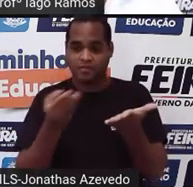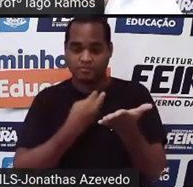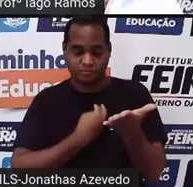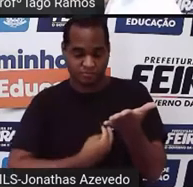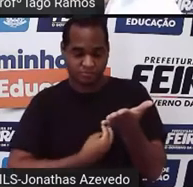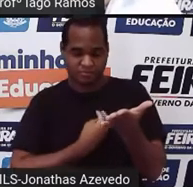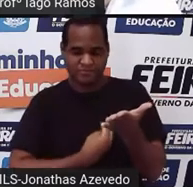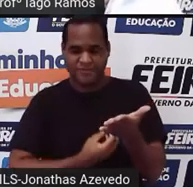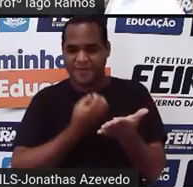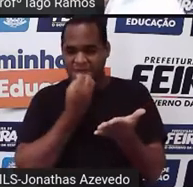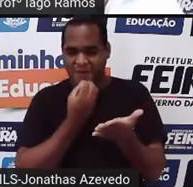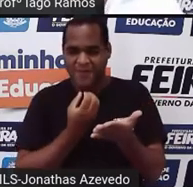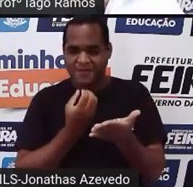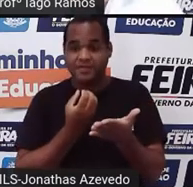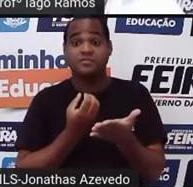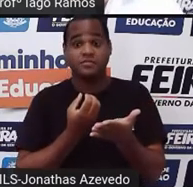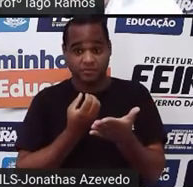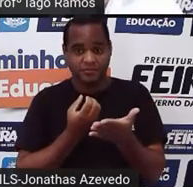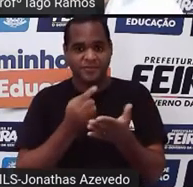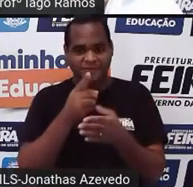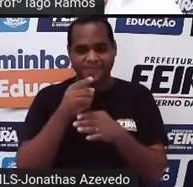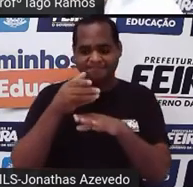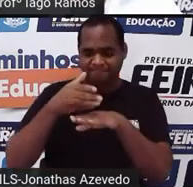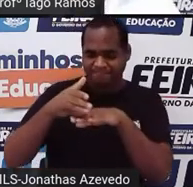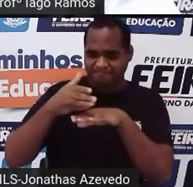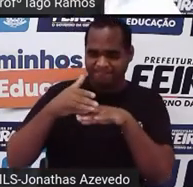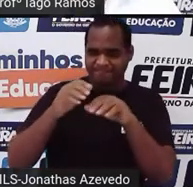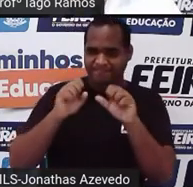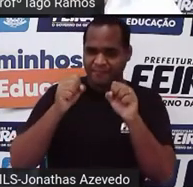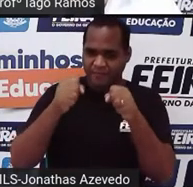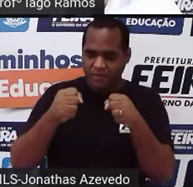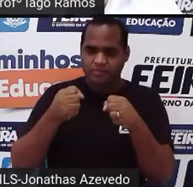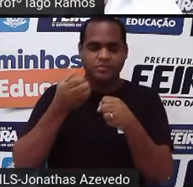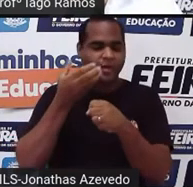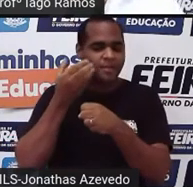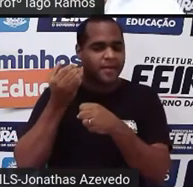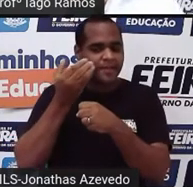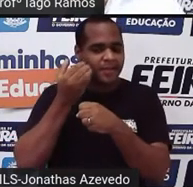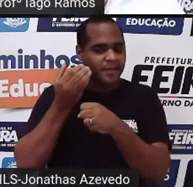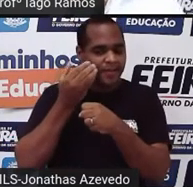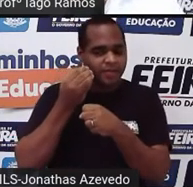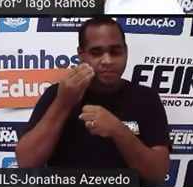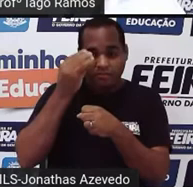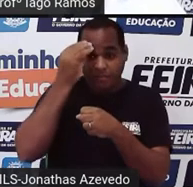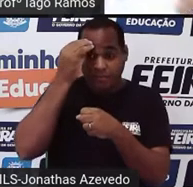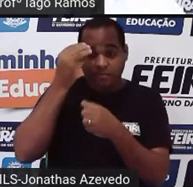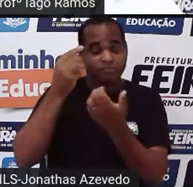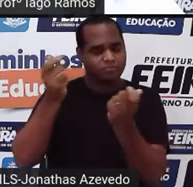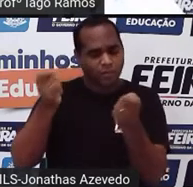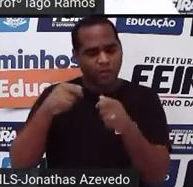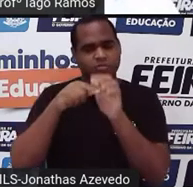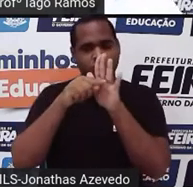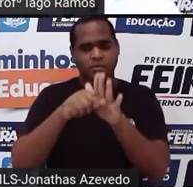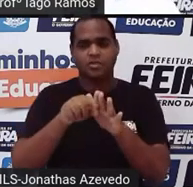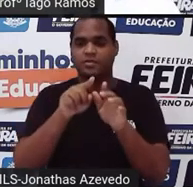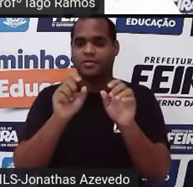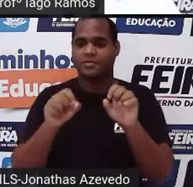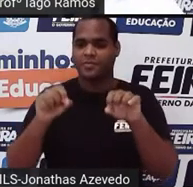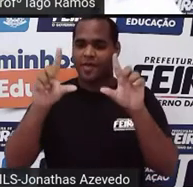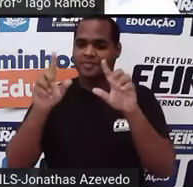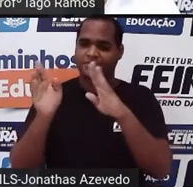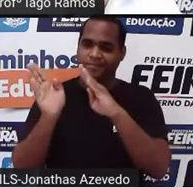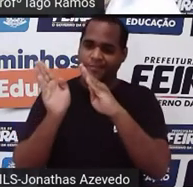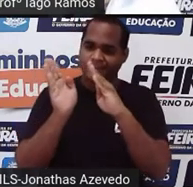né? Na prática, com esse exercíciozinho de memória, que vem na próxima tela,